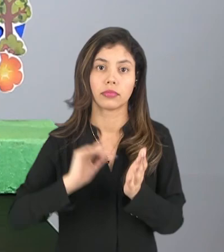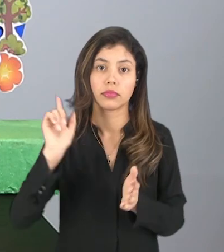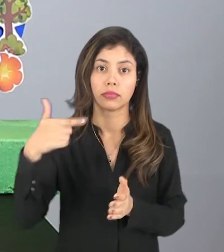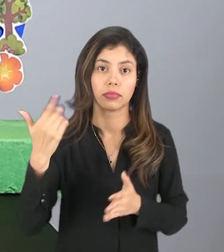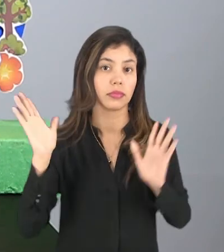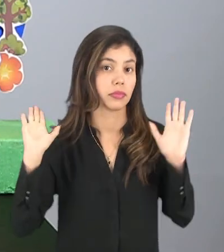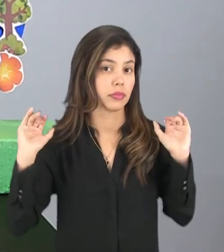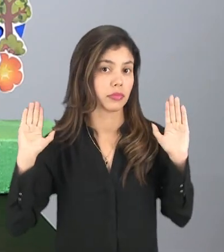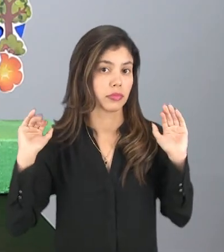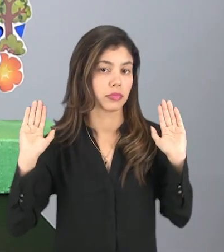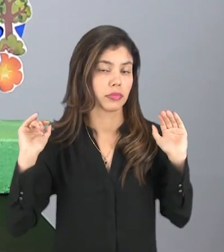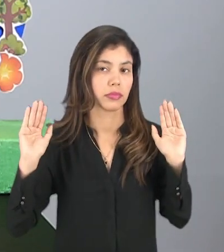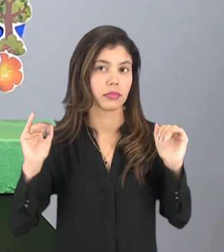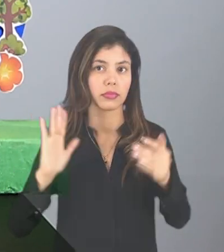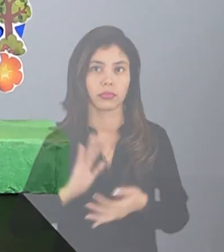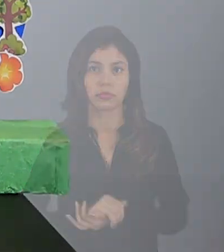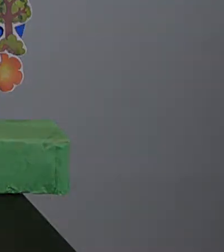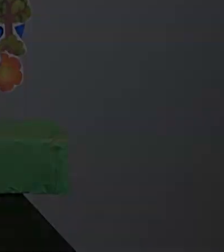Tudo Tchau.